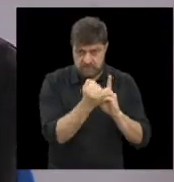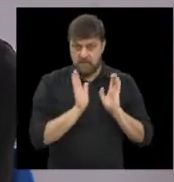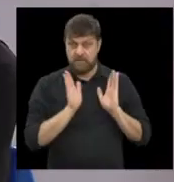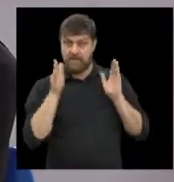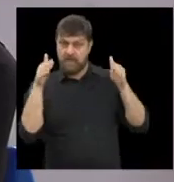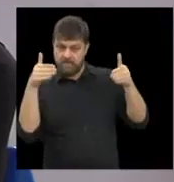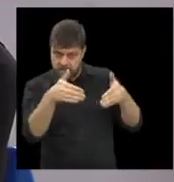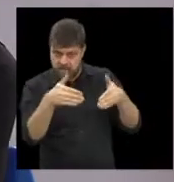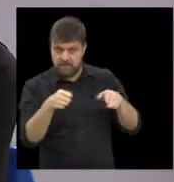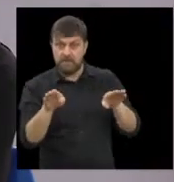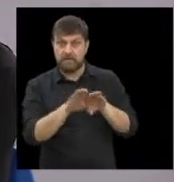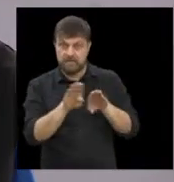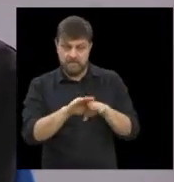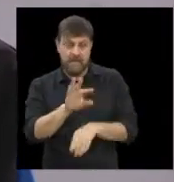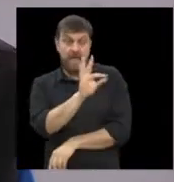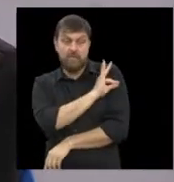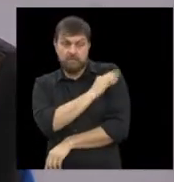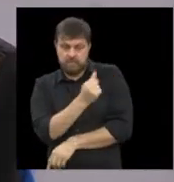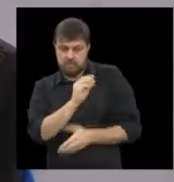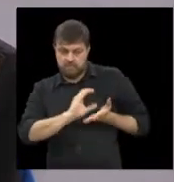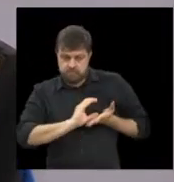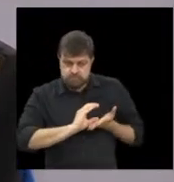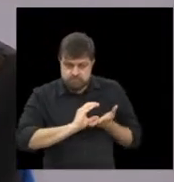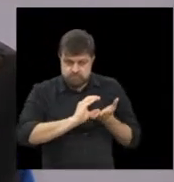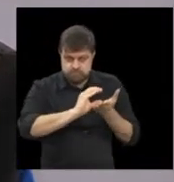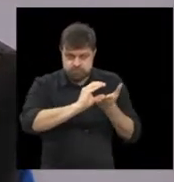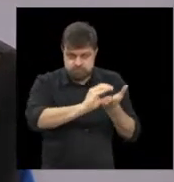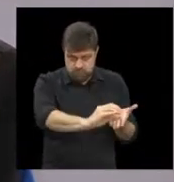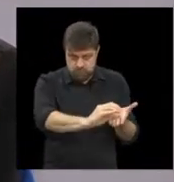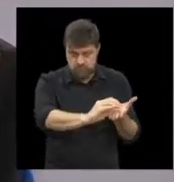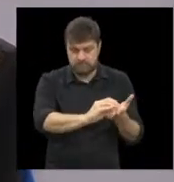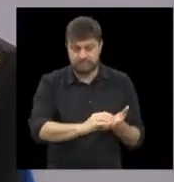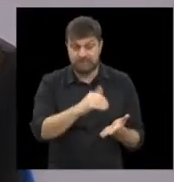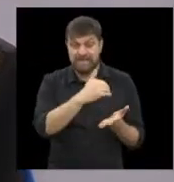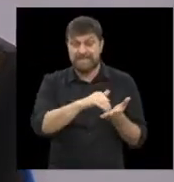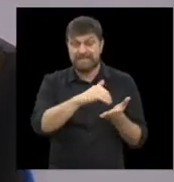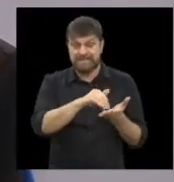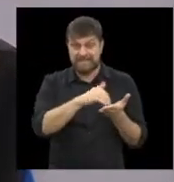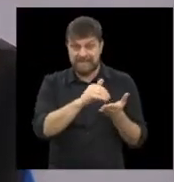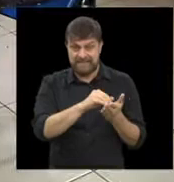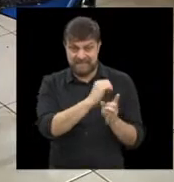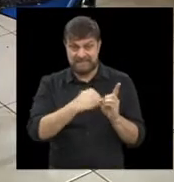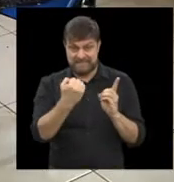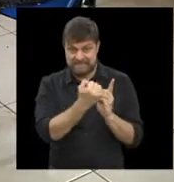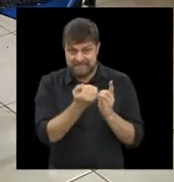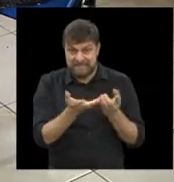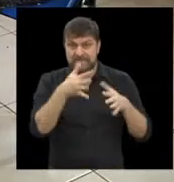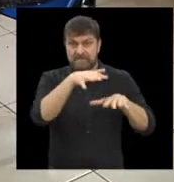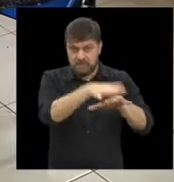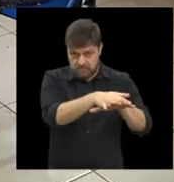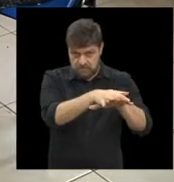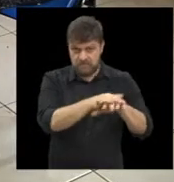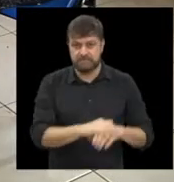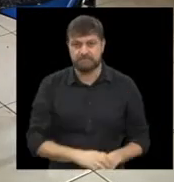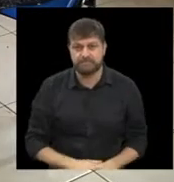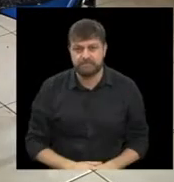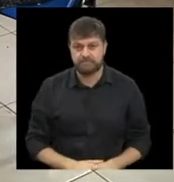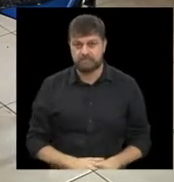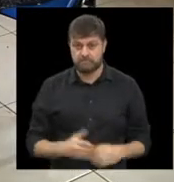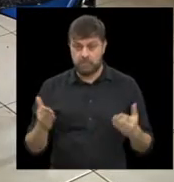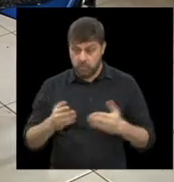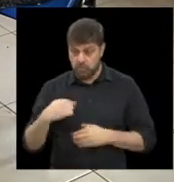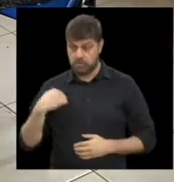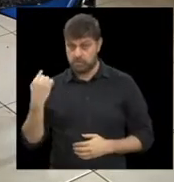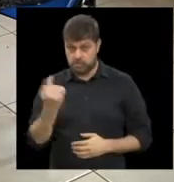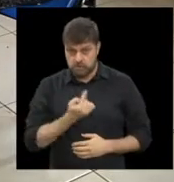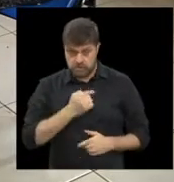Prefeitura, pela Secretaria da Assistência e Inclusão Social. O SEF, né? É o SEF, que hoje nós trabalhamos pelo SEF.